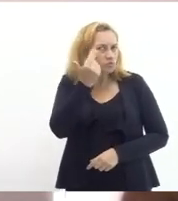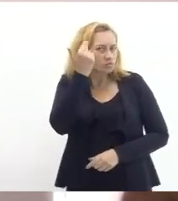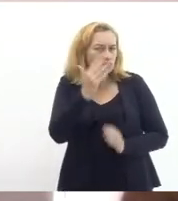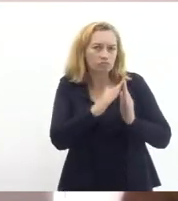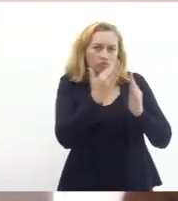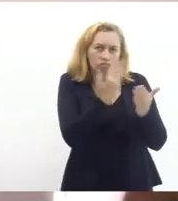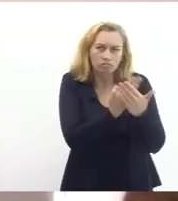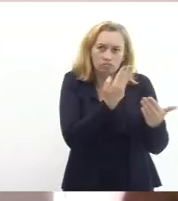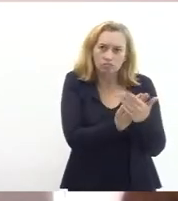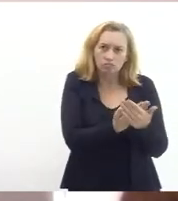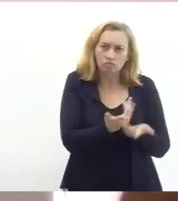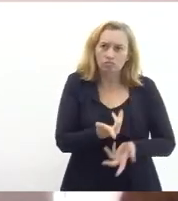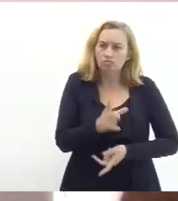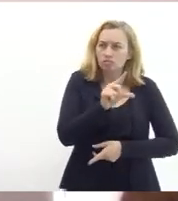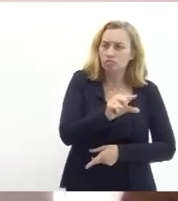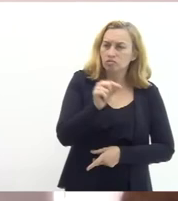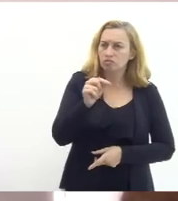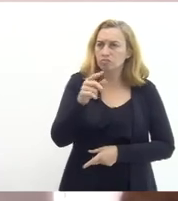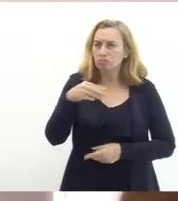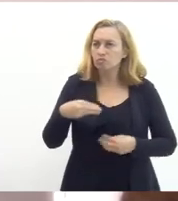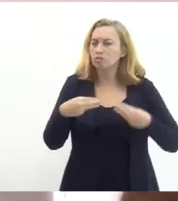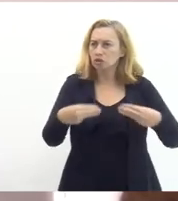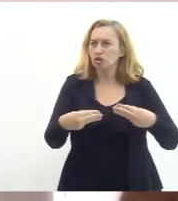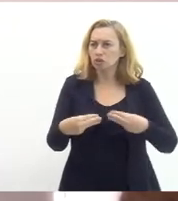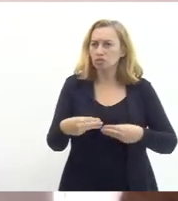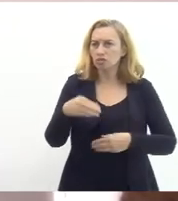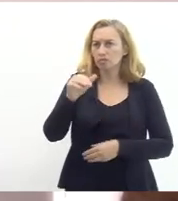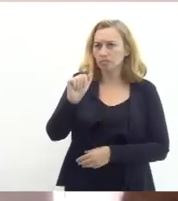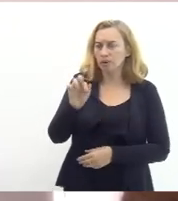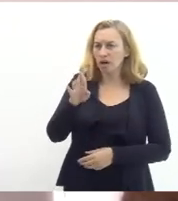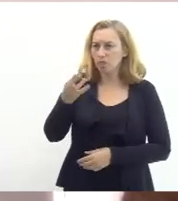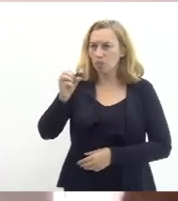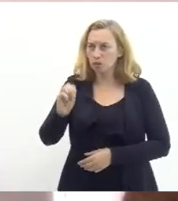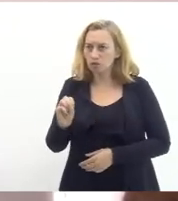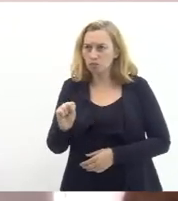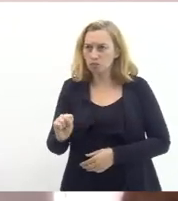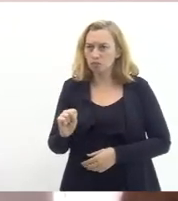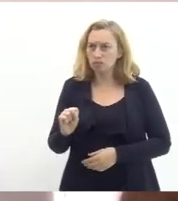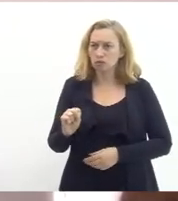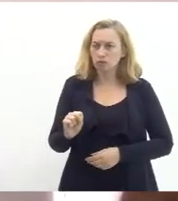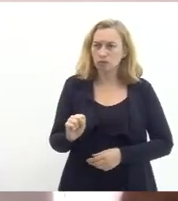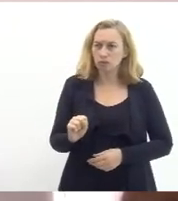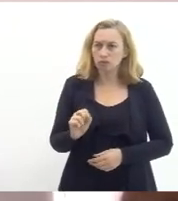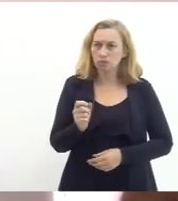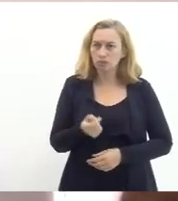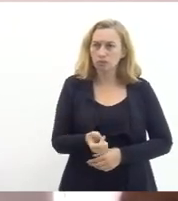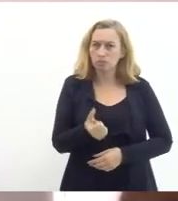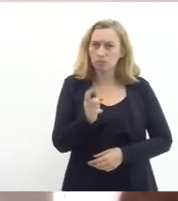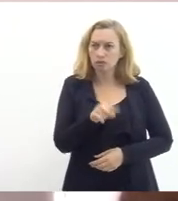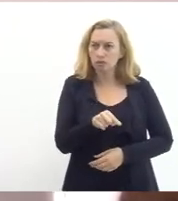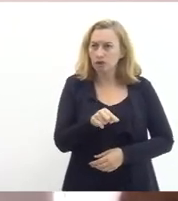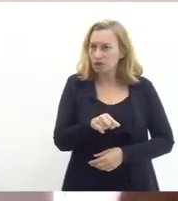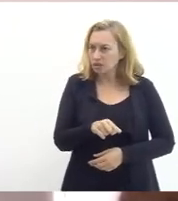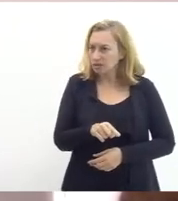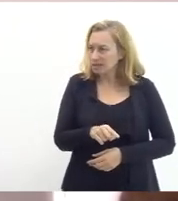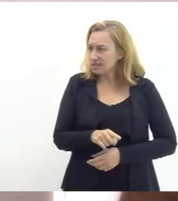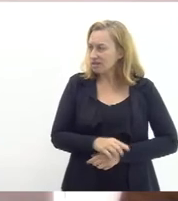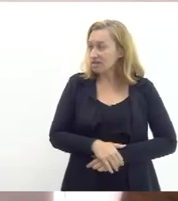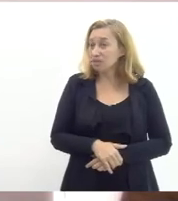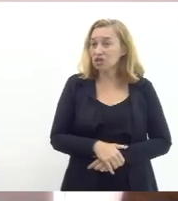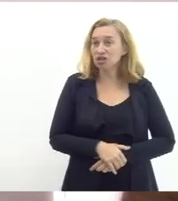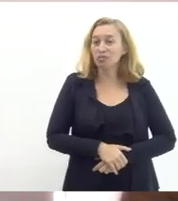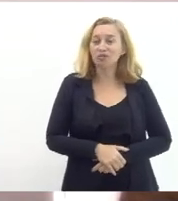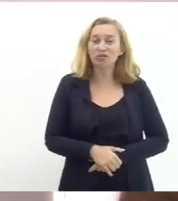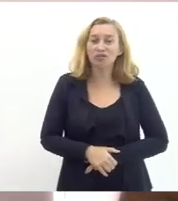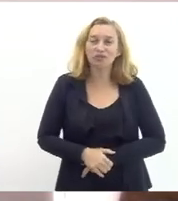e quando a decisão do ministro Barroso citada pela defensora agora há pouco faz menção a essa ideia óbvia